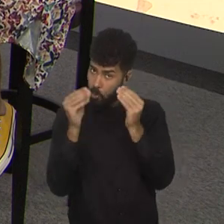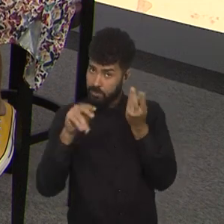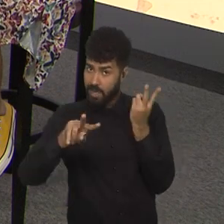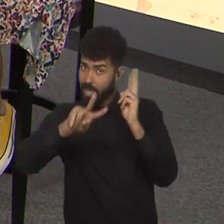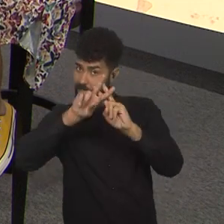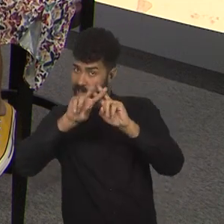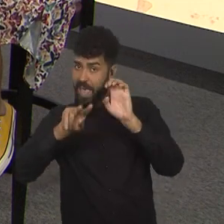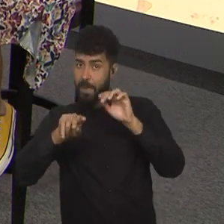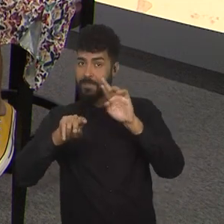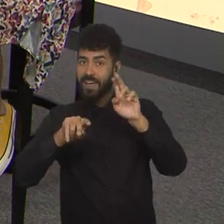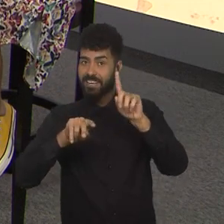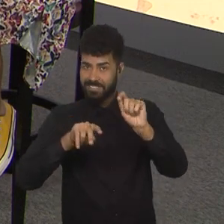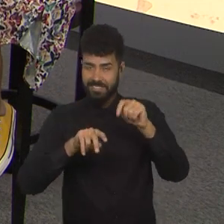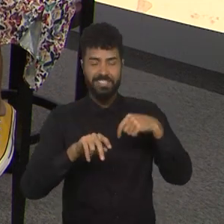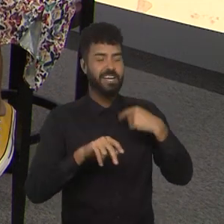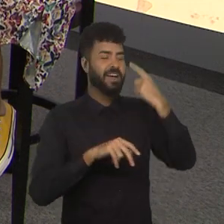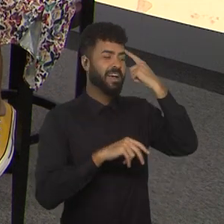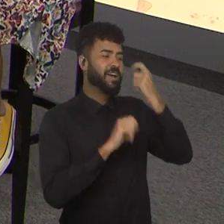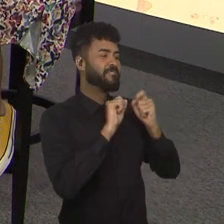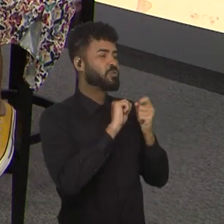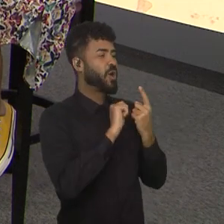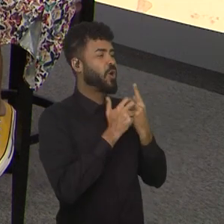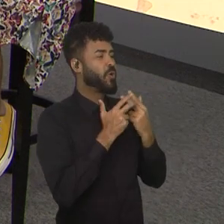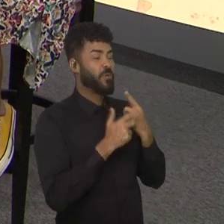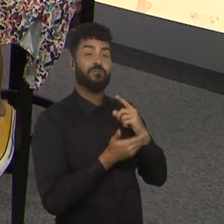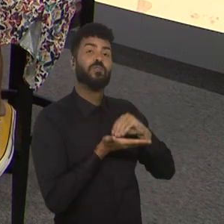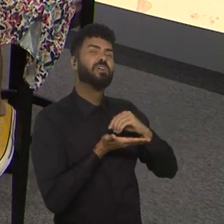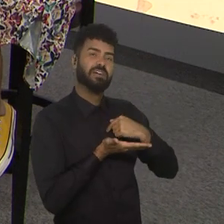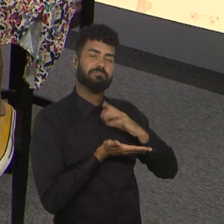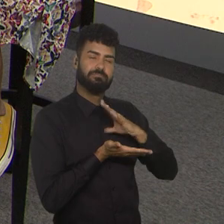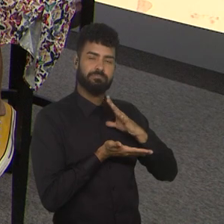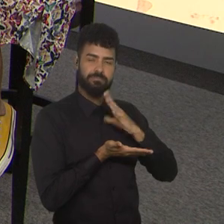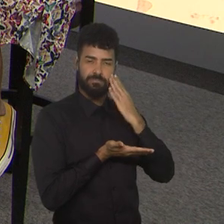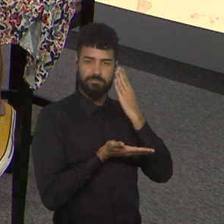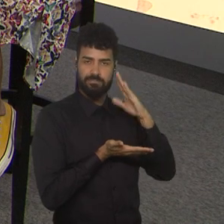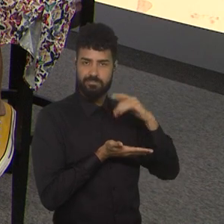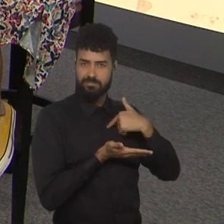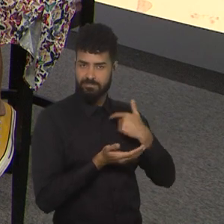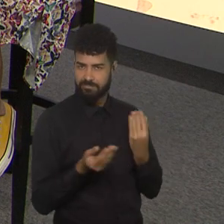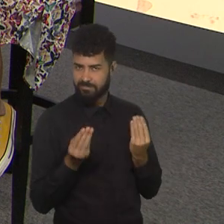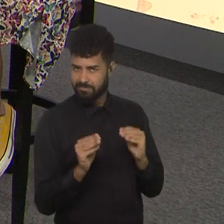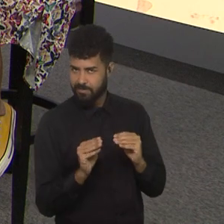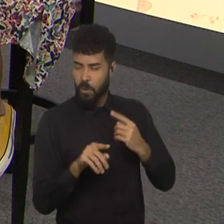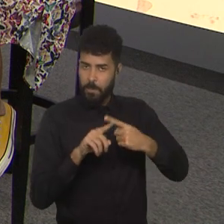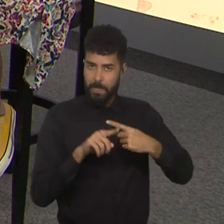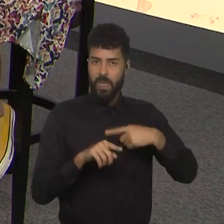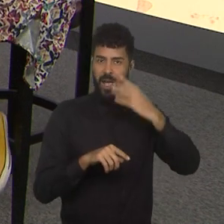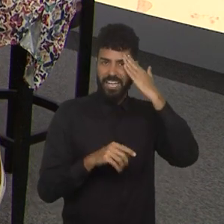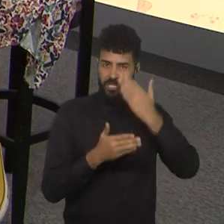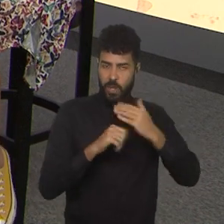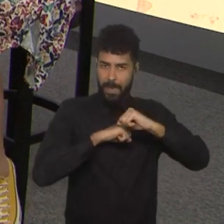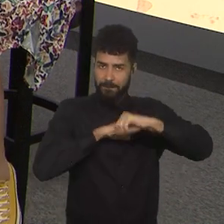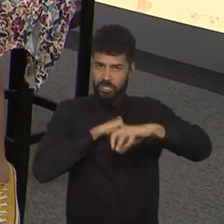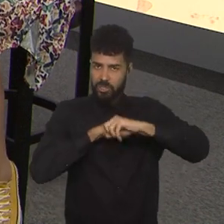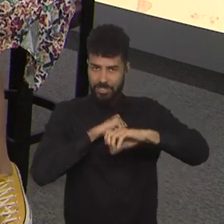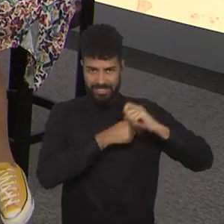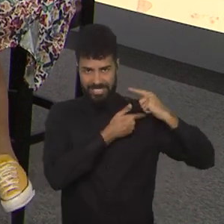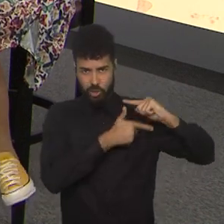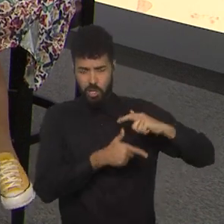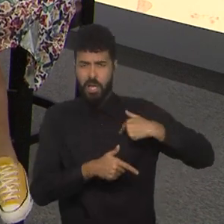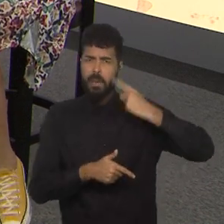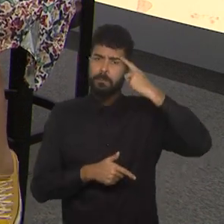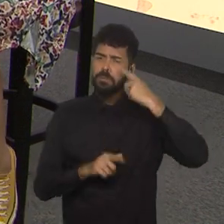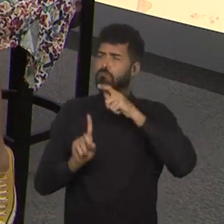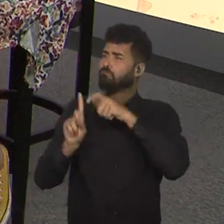fez uma coisa que eu achei que estava faltando, e aí talvez foi a ousadia da minha parte, porque eu acho que a mídia tradicional busca muito a